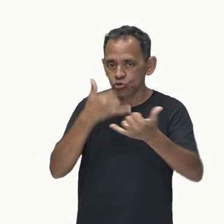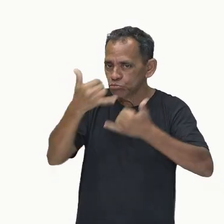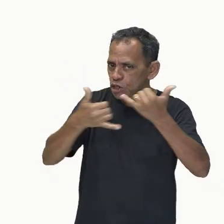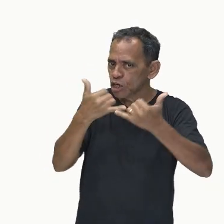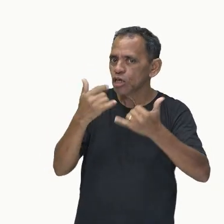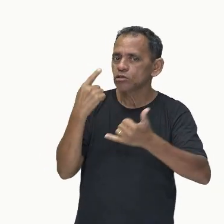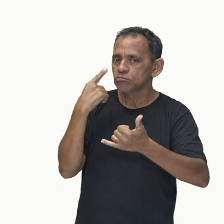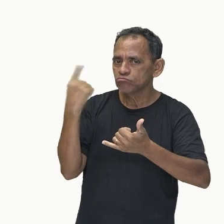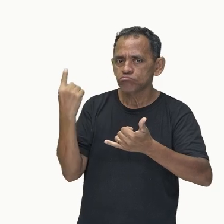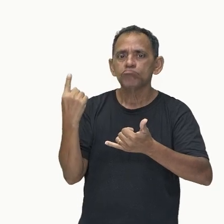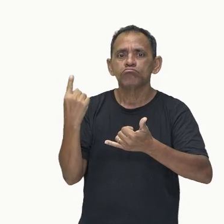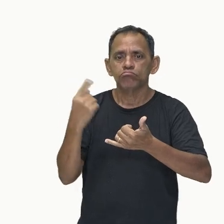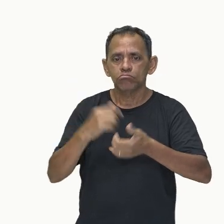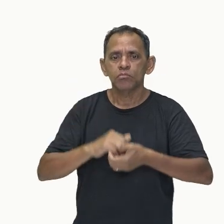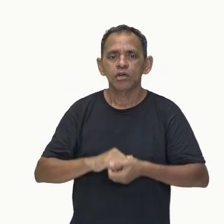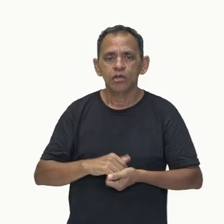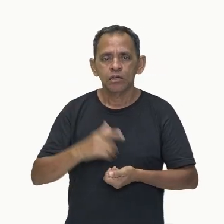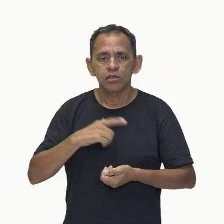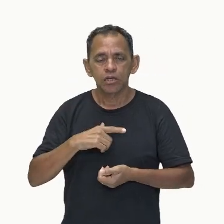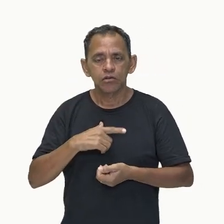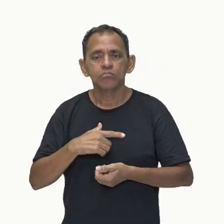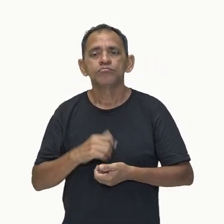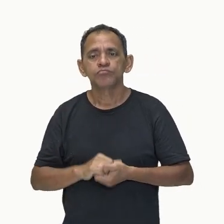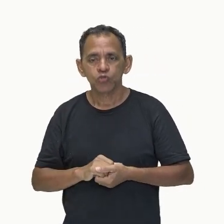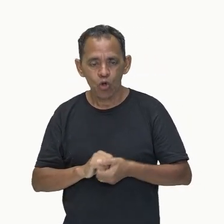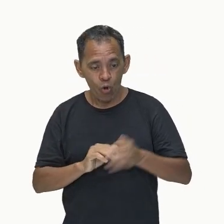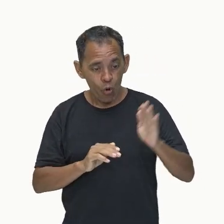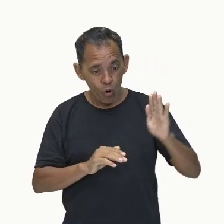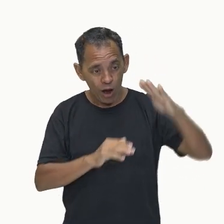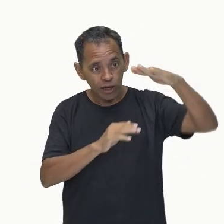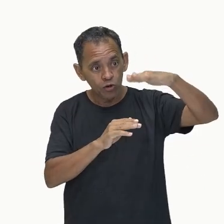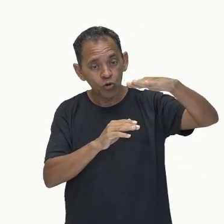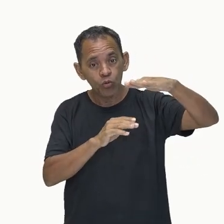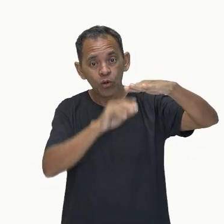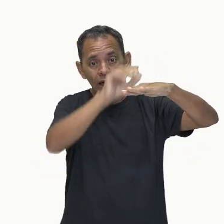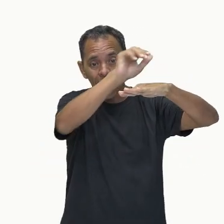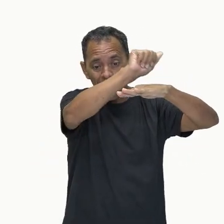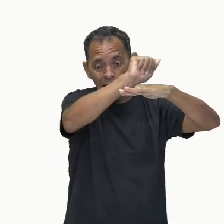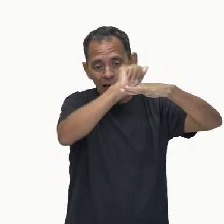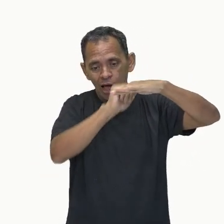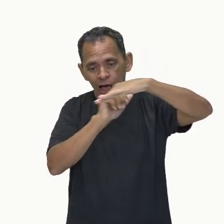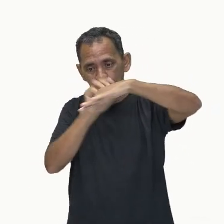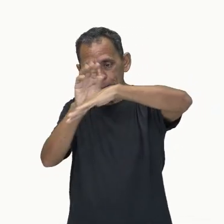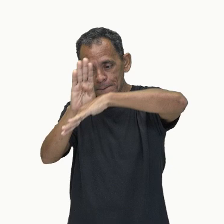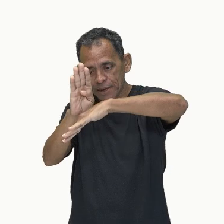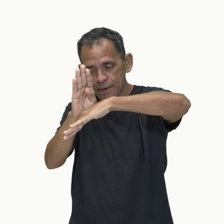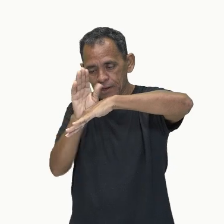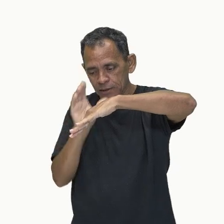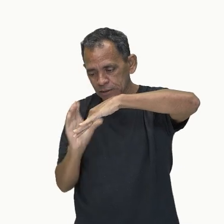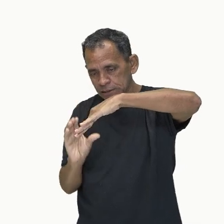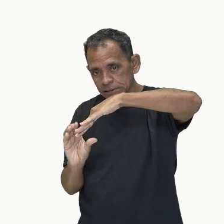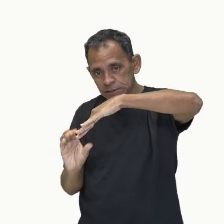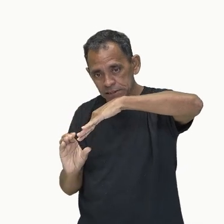Então, aí eu tenho o carrinho no ponto A, no ponto B, no ponto C, no ponto D, no ponto E, no ponto F. É como se fosse o mesmo